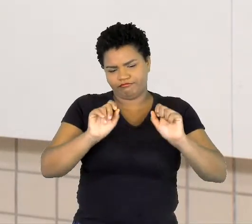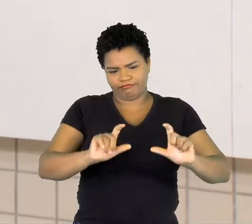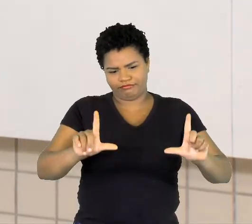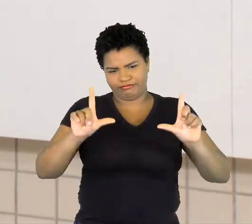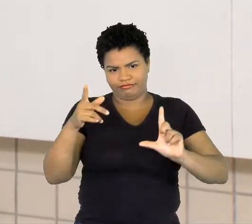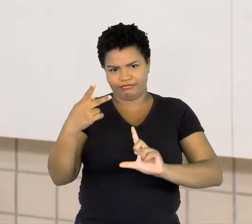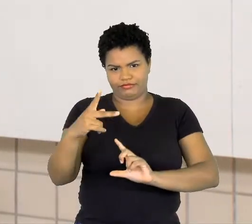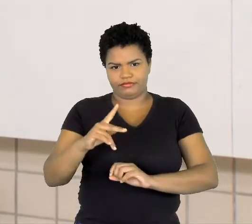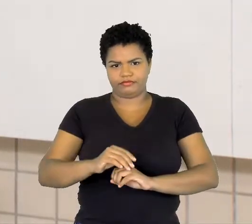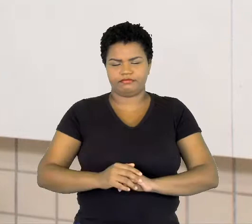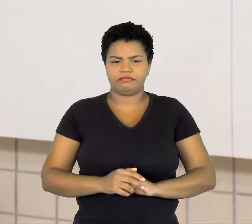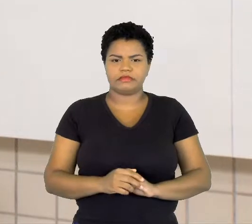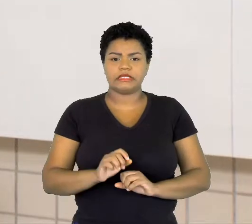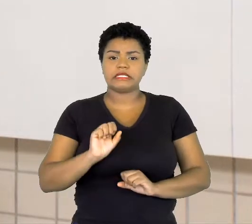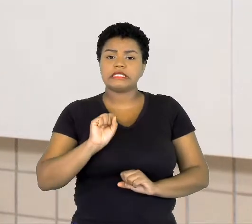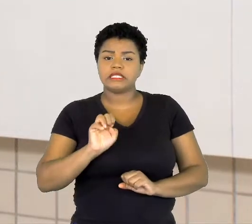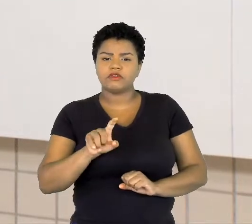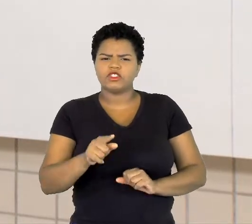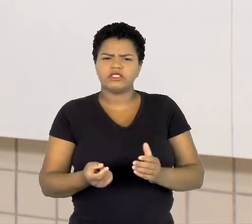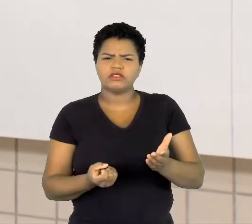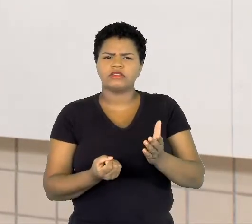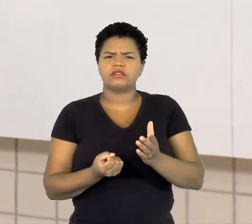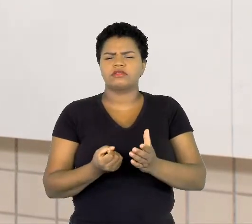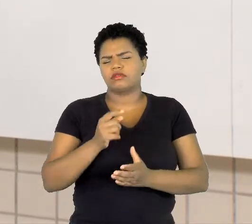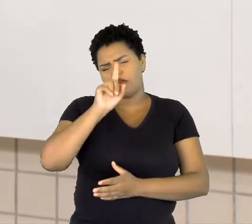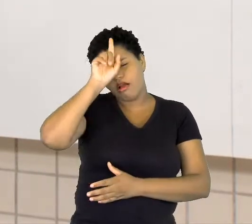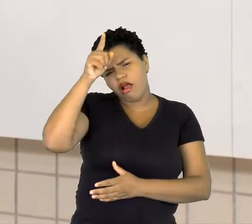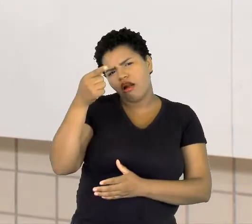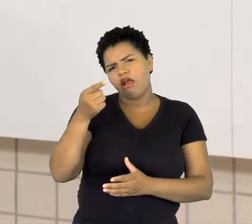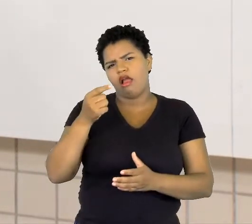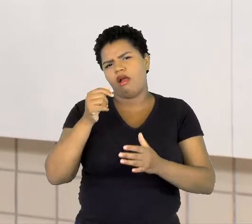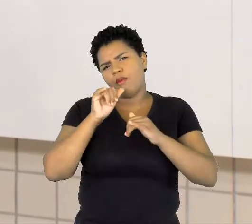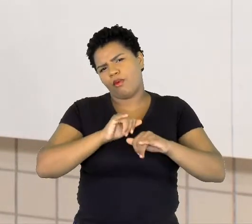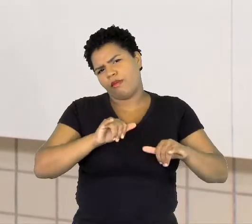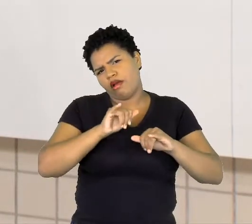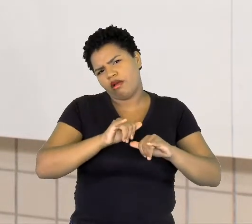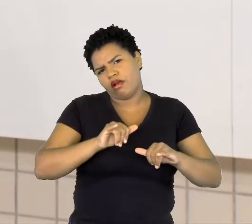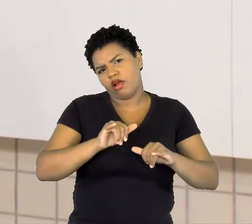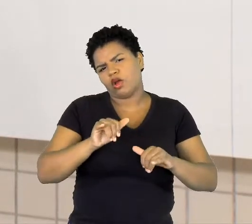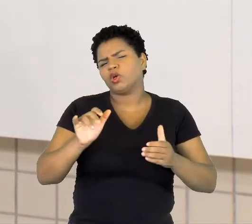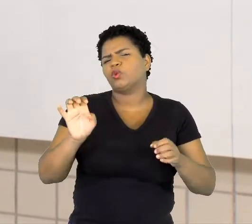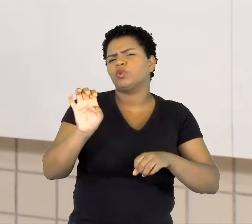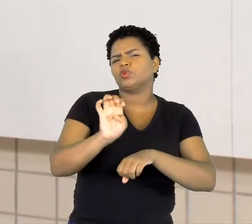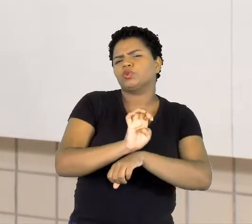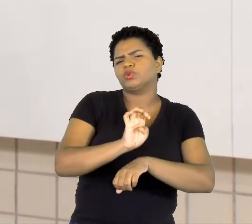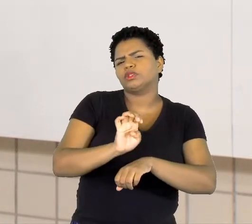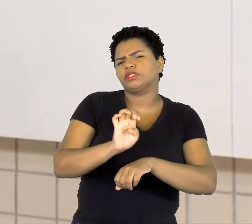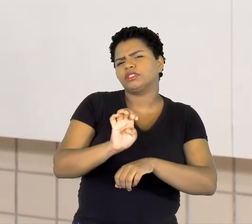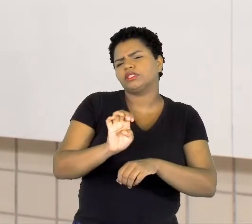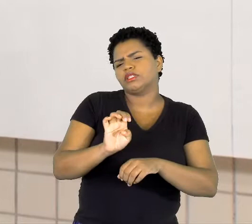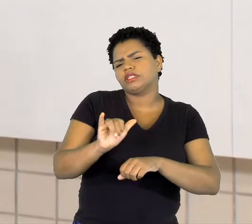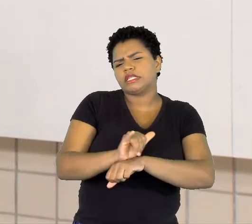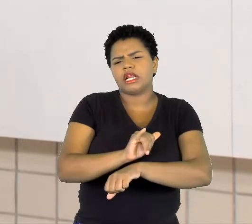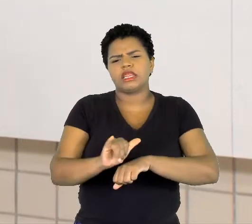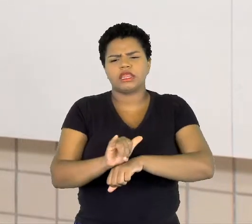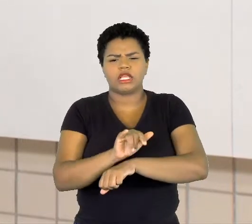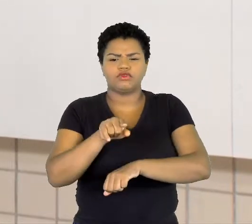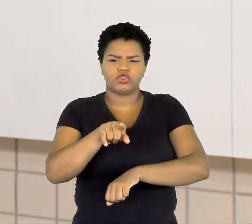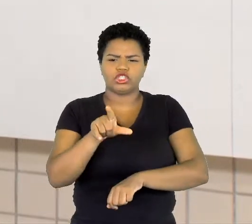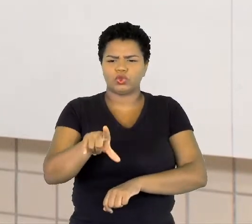você fosse criar uma propaganda, qual estratégia você escolheria? Então, agora eu vou te colocar